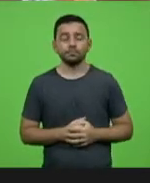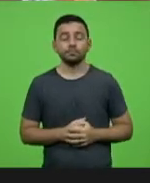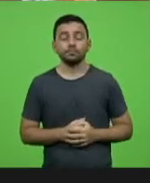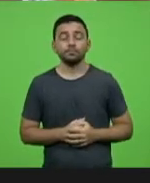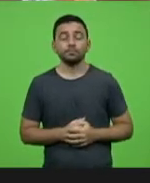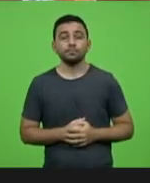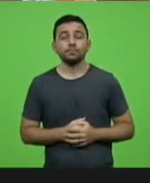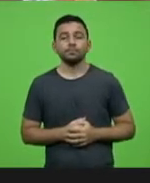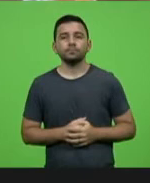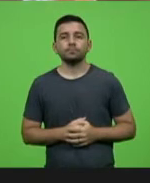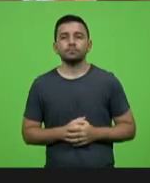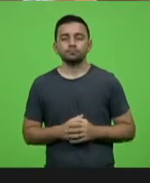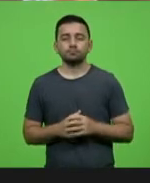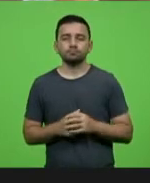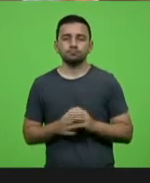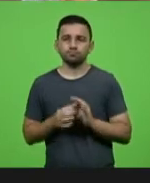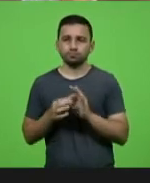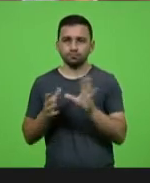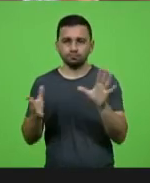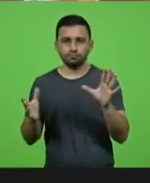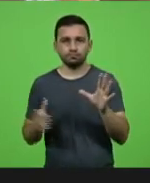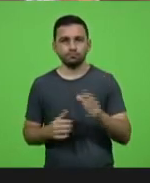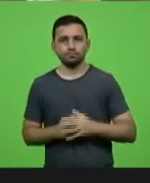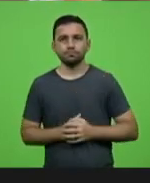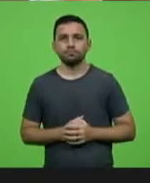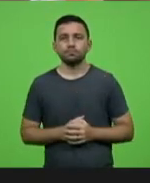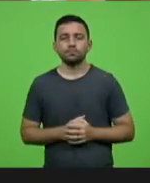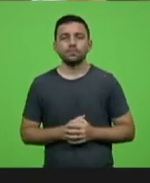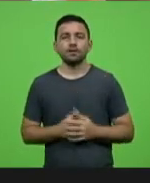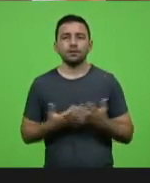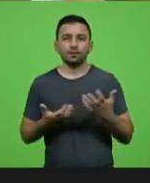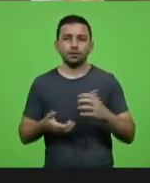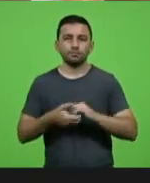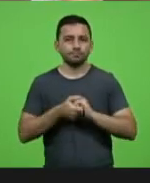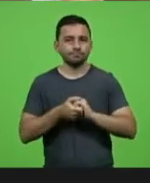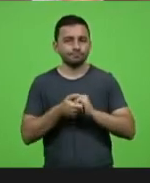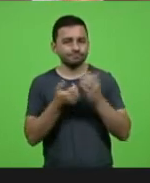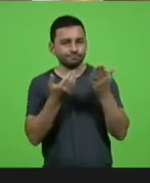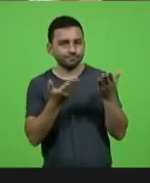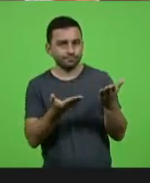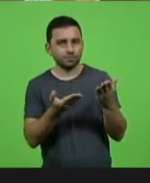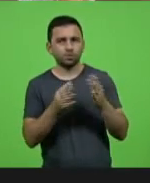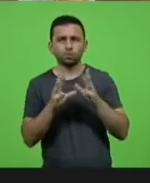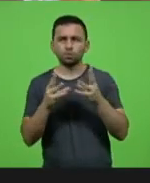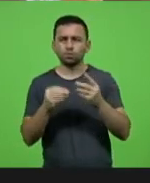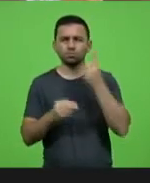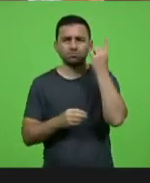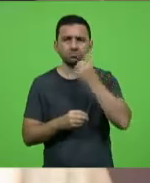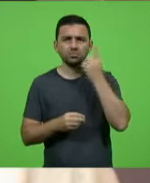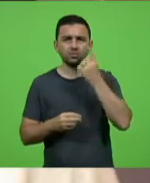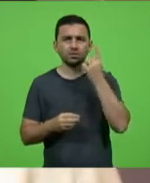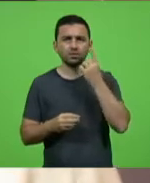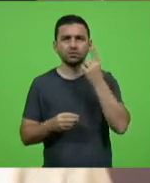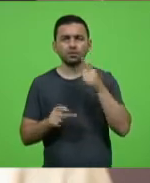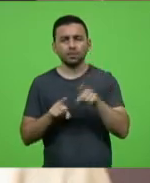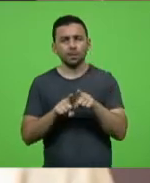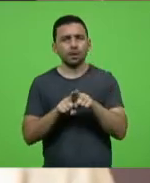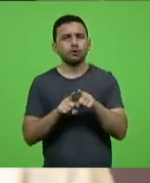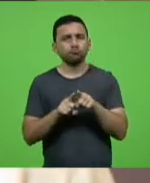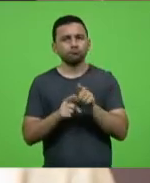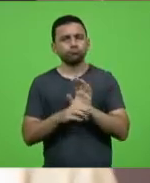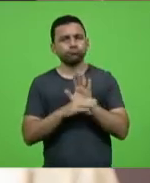Sim, deputado. Eu só quero cumprimentar o senhor, a todos os deputados e contribuir nesse seu debate sobre